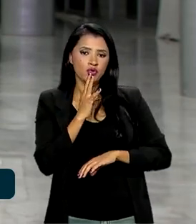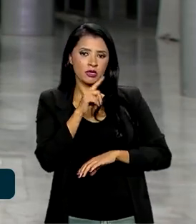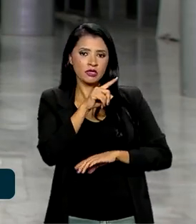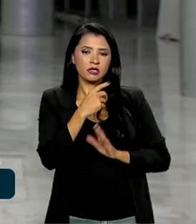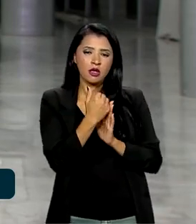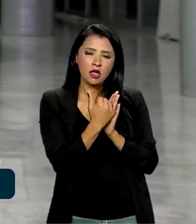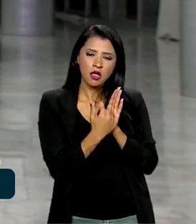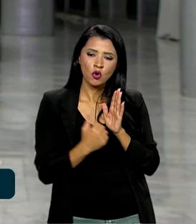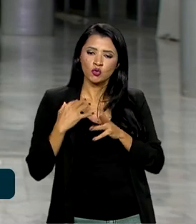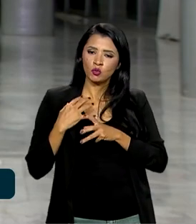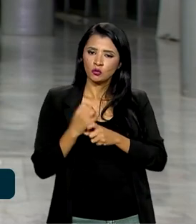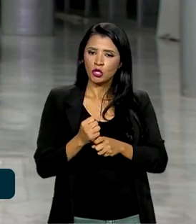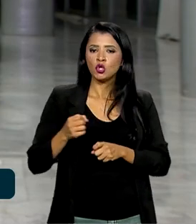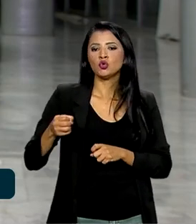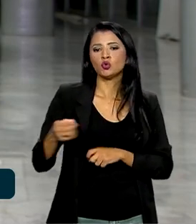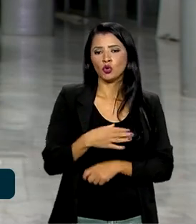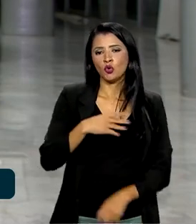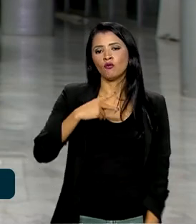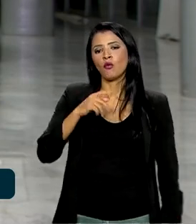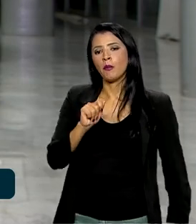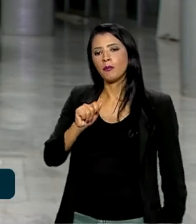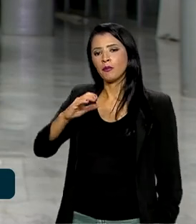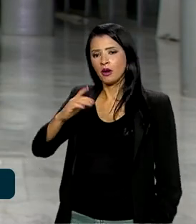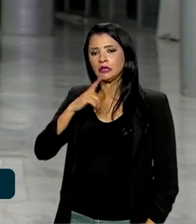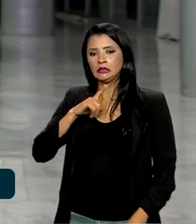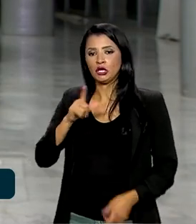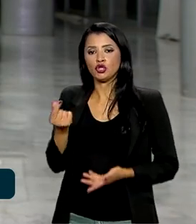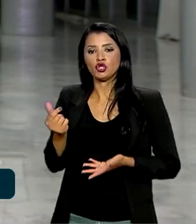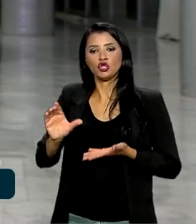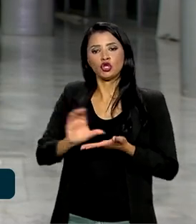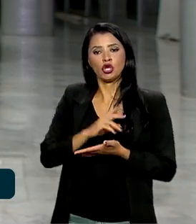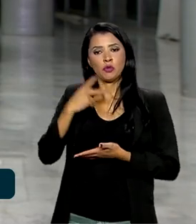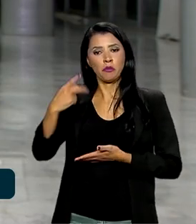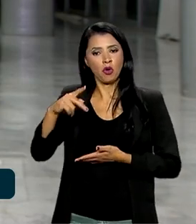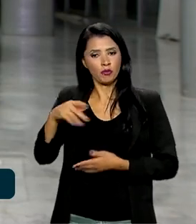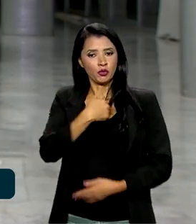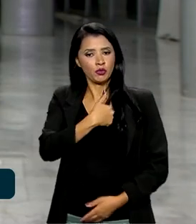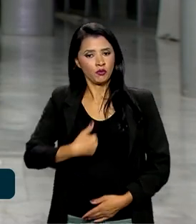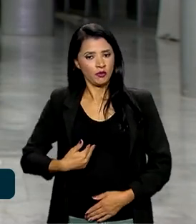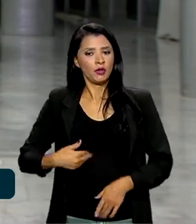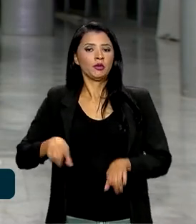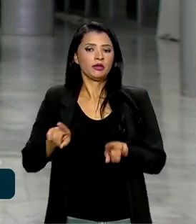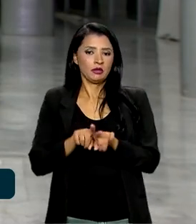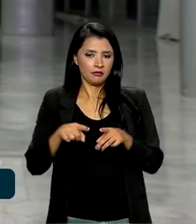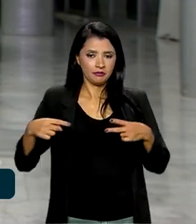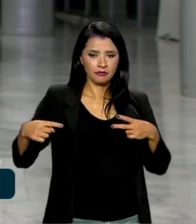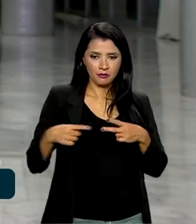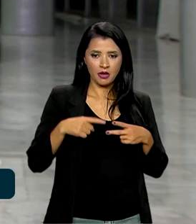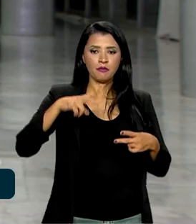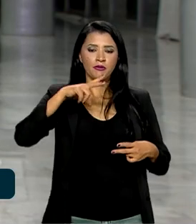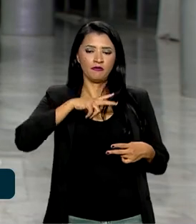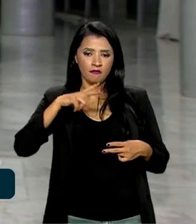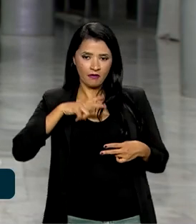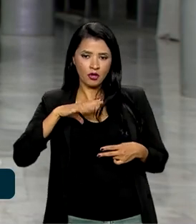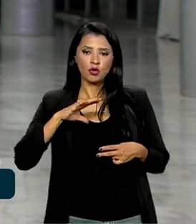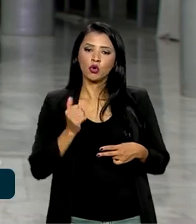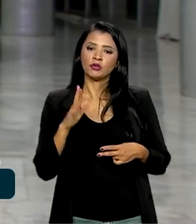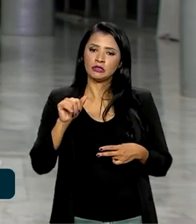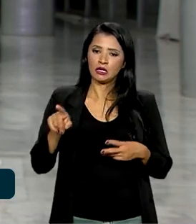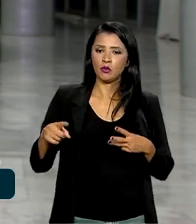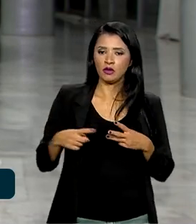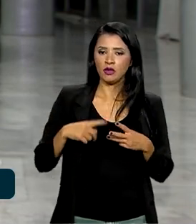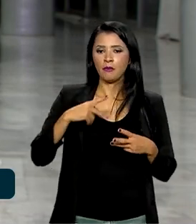orçamentário do novo PAC, que terá recursos público, mas também privado, de concessões e PPP.